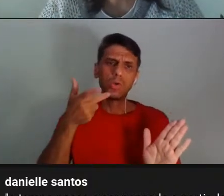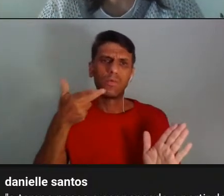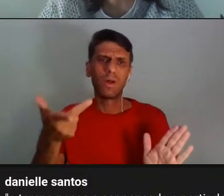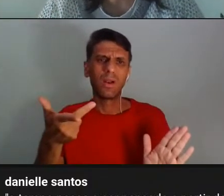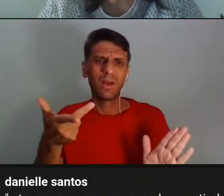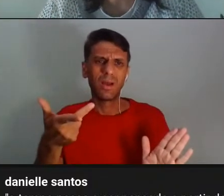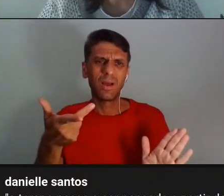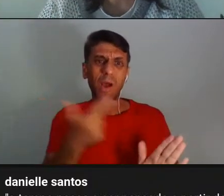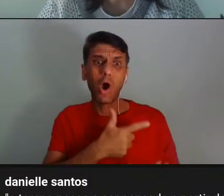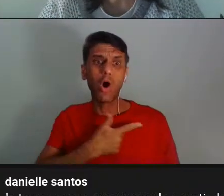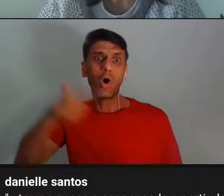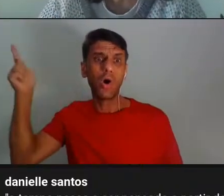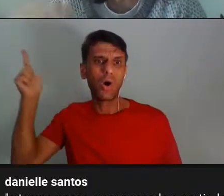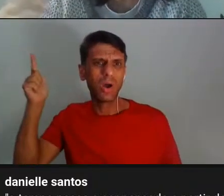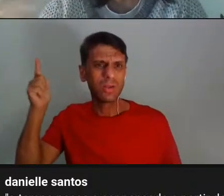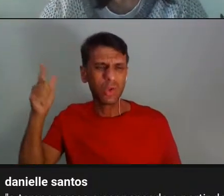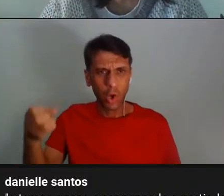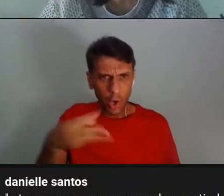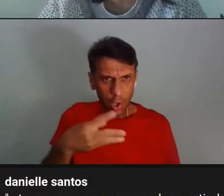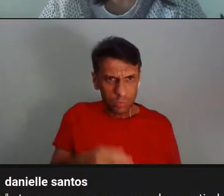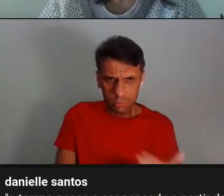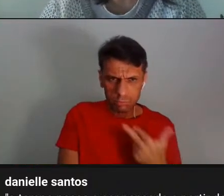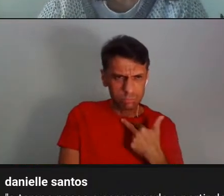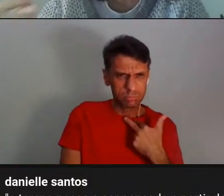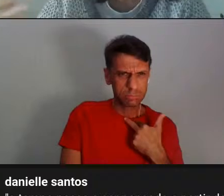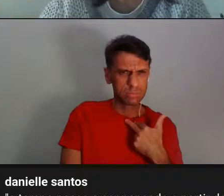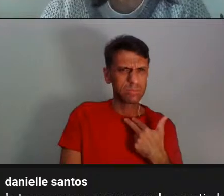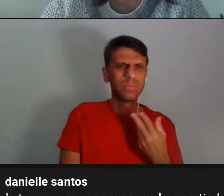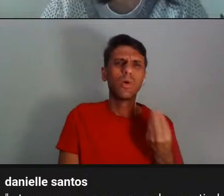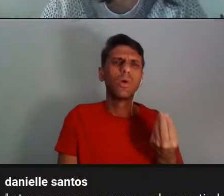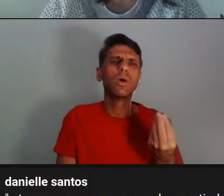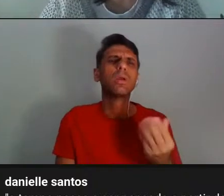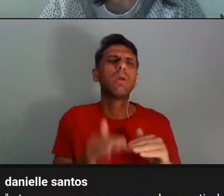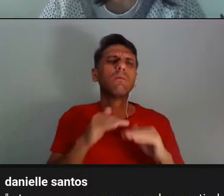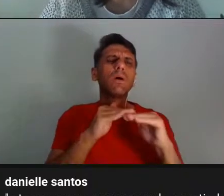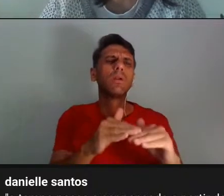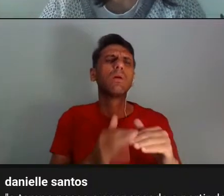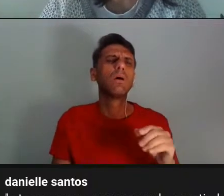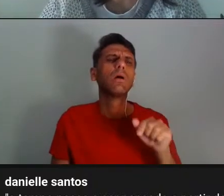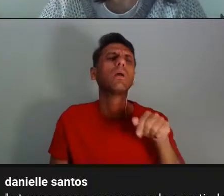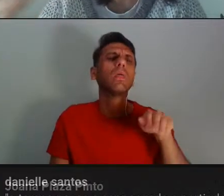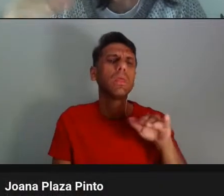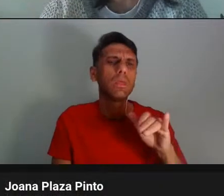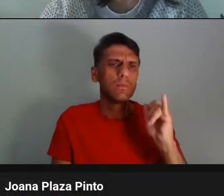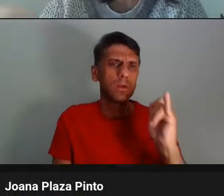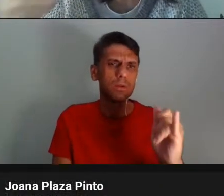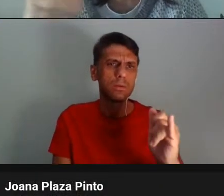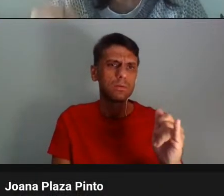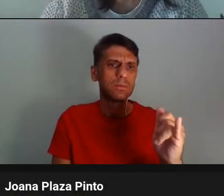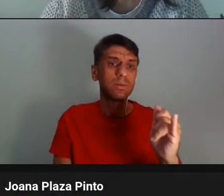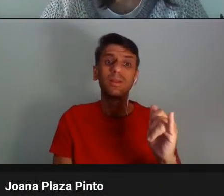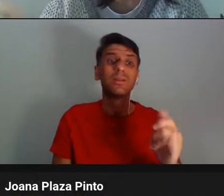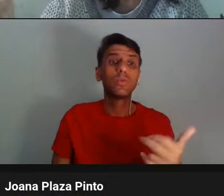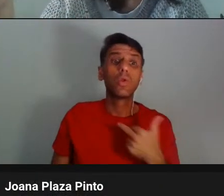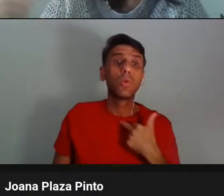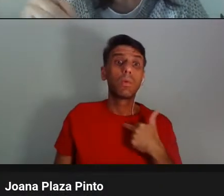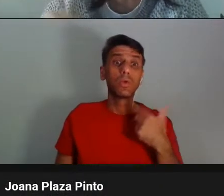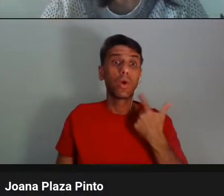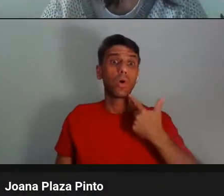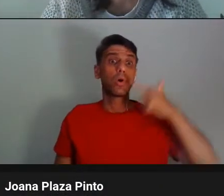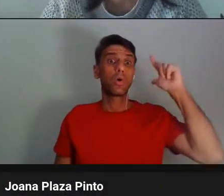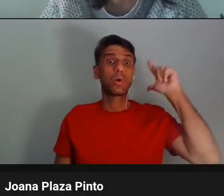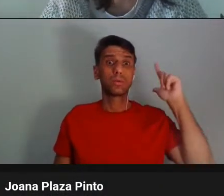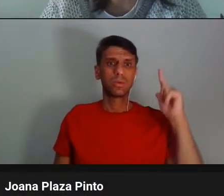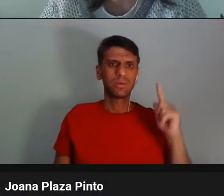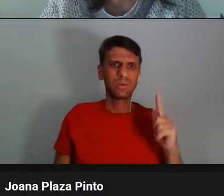só. como é que você diz isso, Felipe? Quem disse isso, Felipe? Ou seja, a gente só pode dizer o que alguém